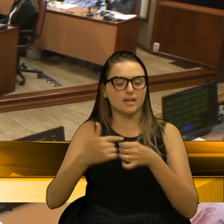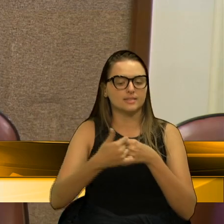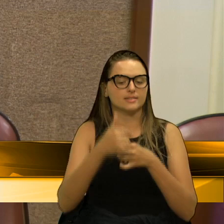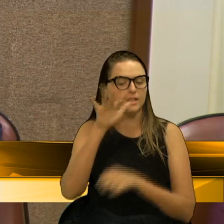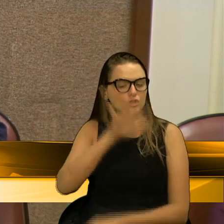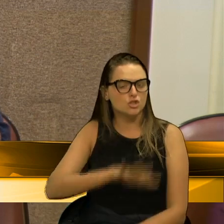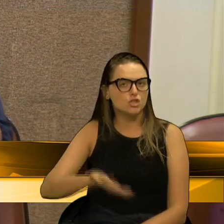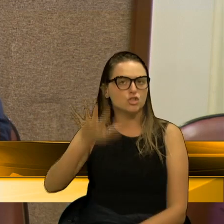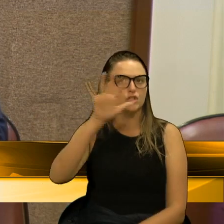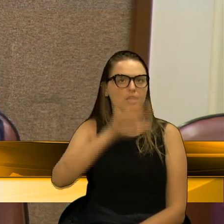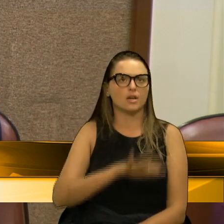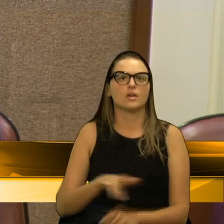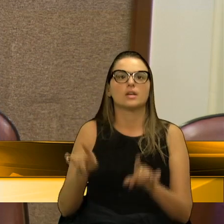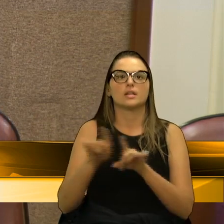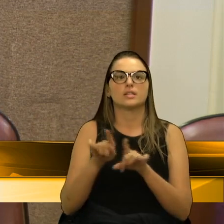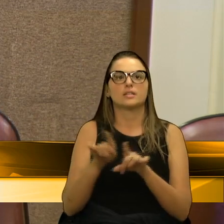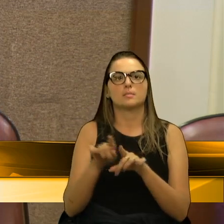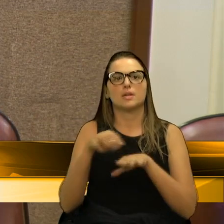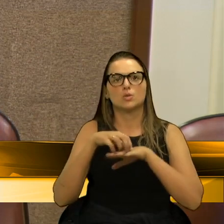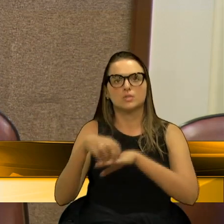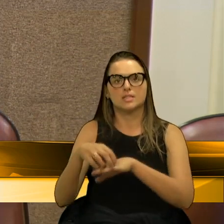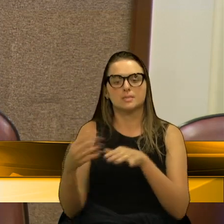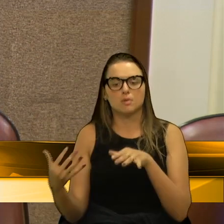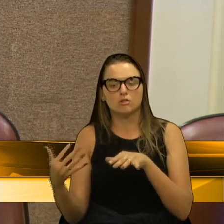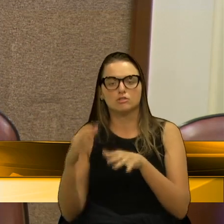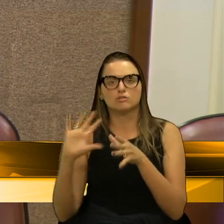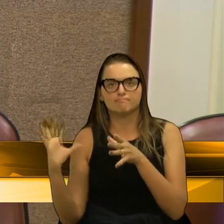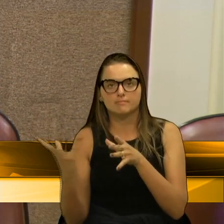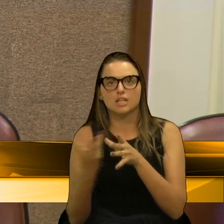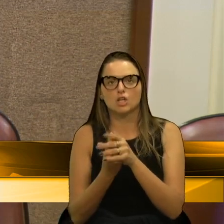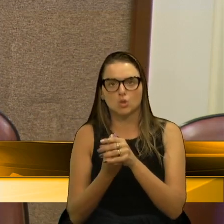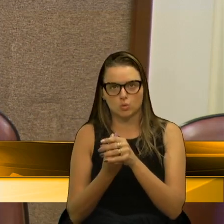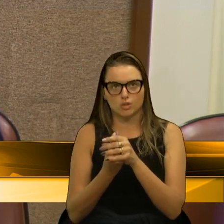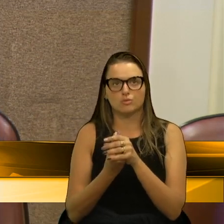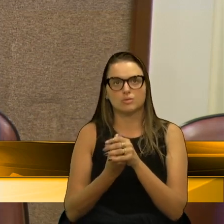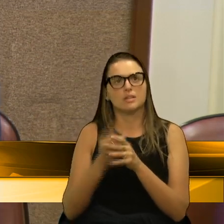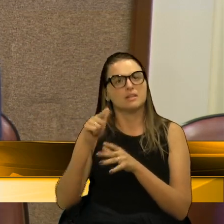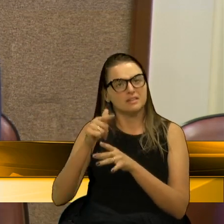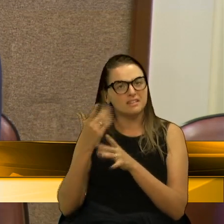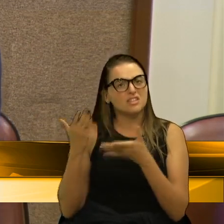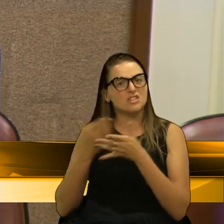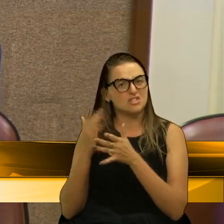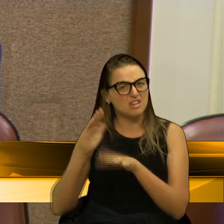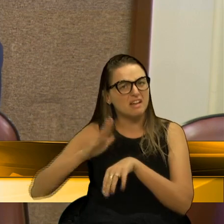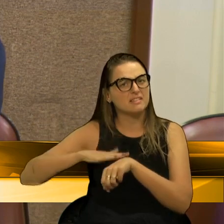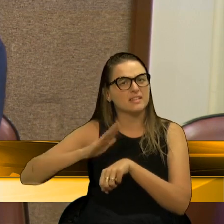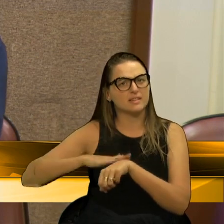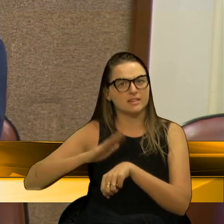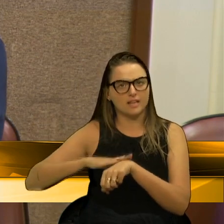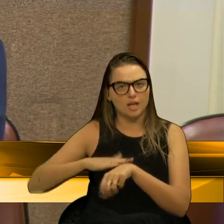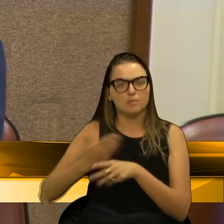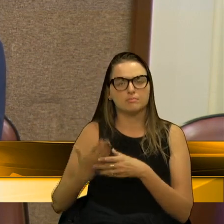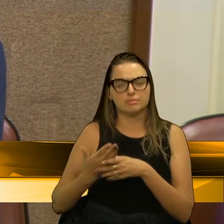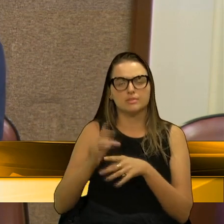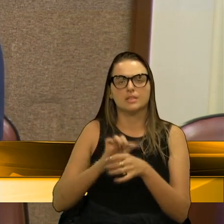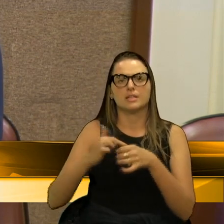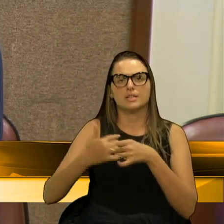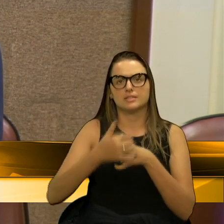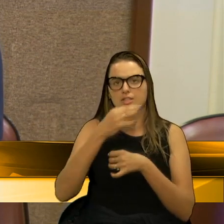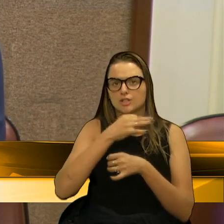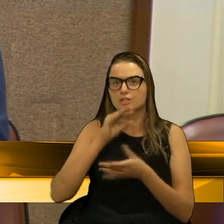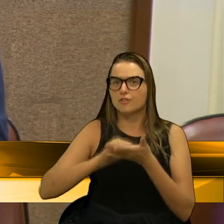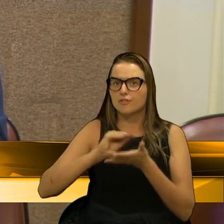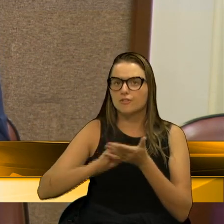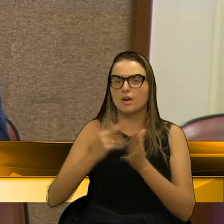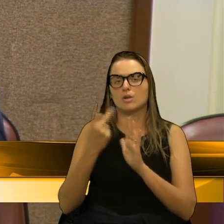e o transporte inserido nisso, que já está há muito tempo o município de Caxias devendo este plano.